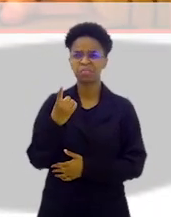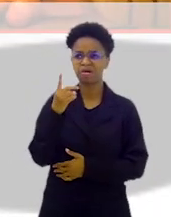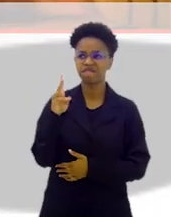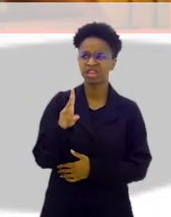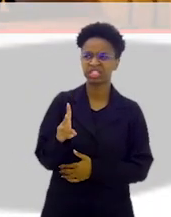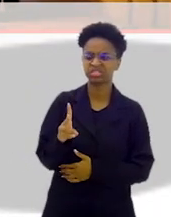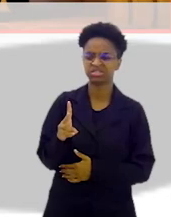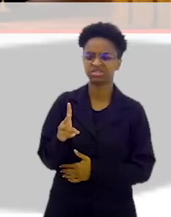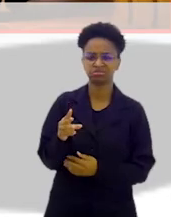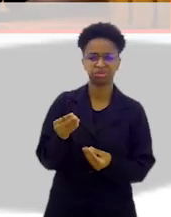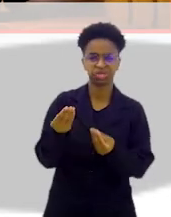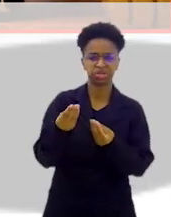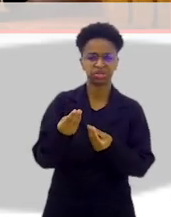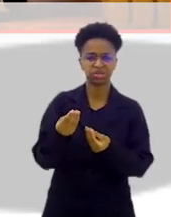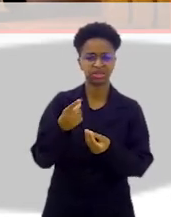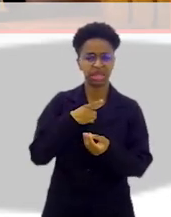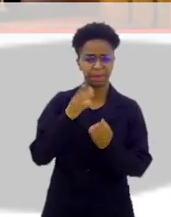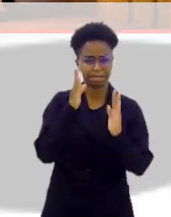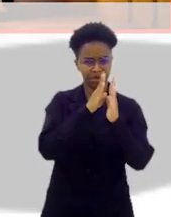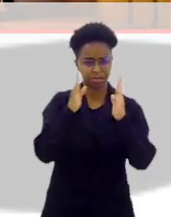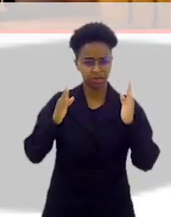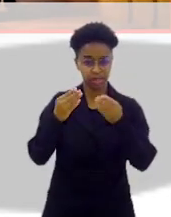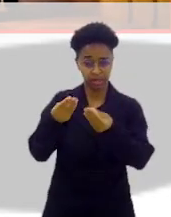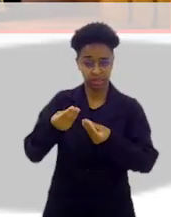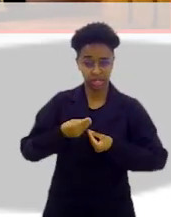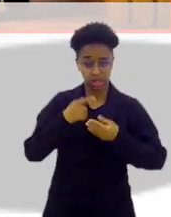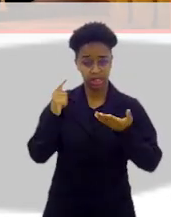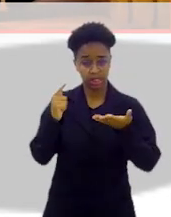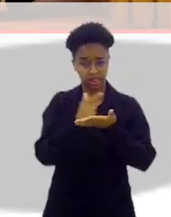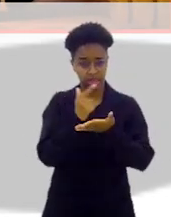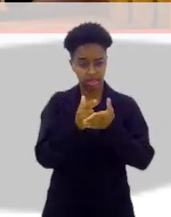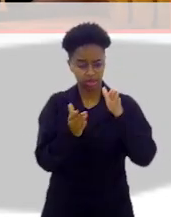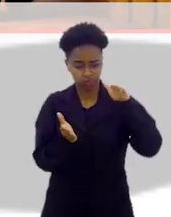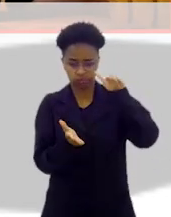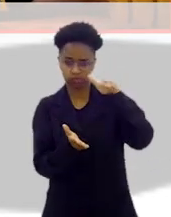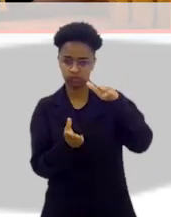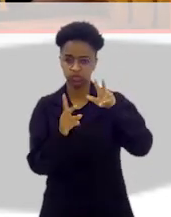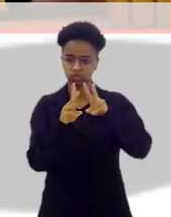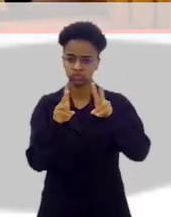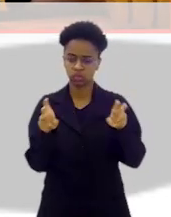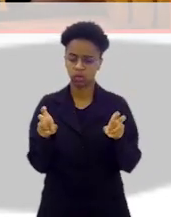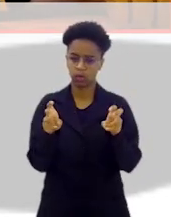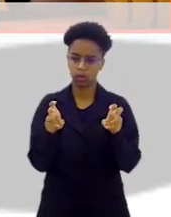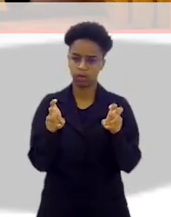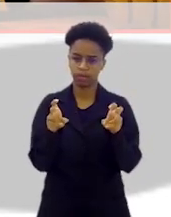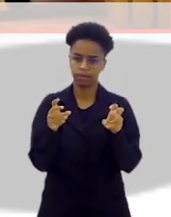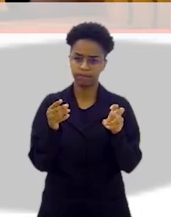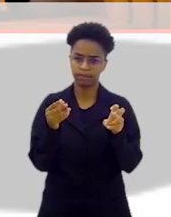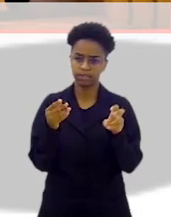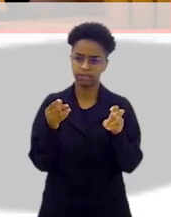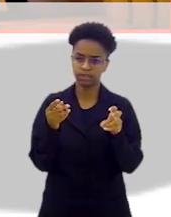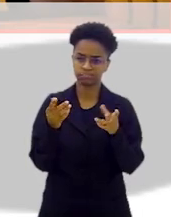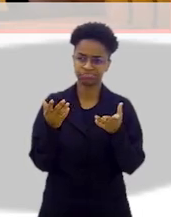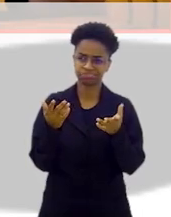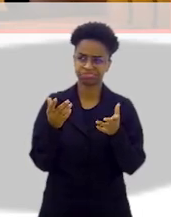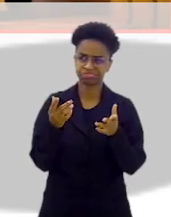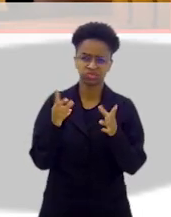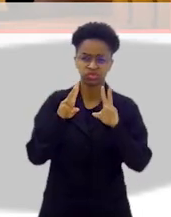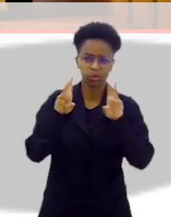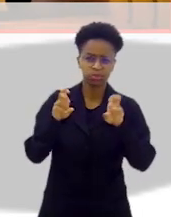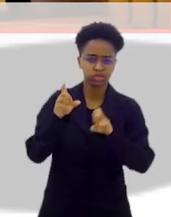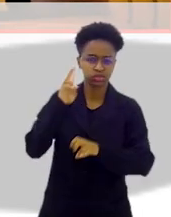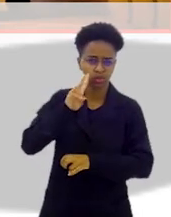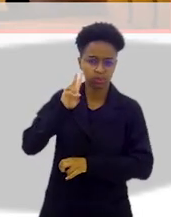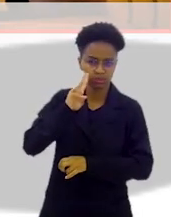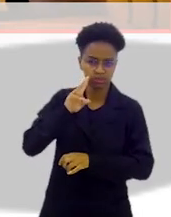uma biblioteca em Goiás, me mandou uma coleção de livros sobre... Estudam a